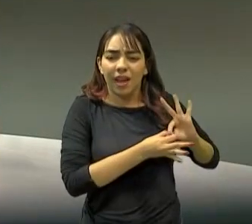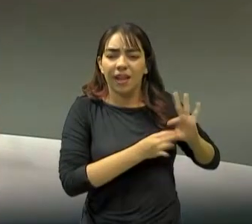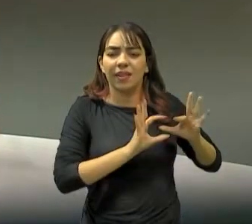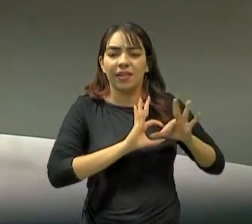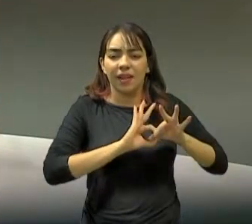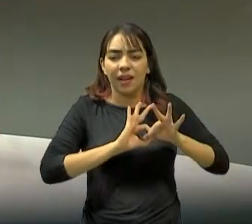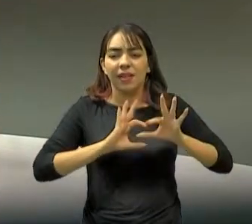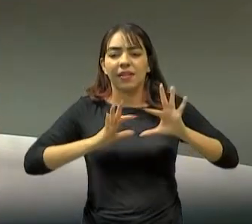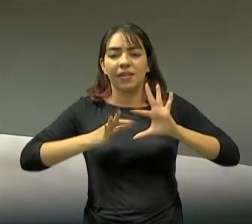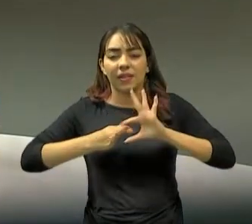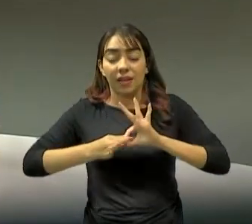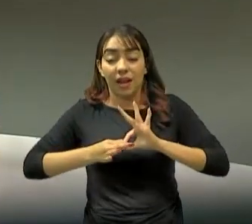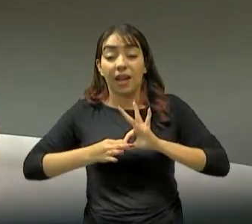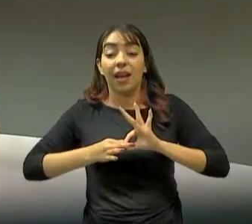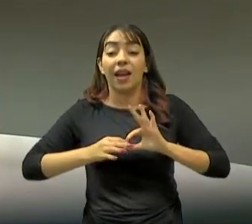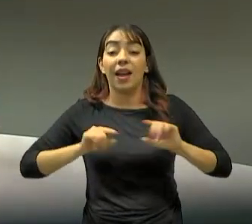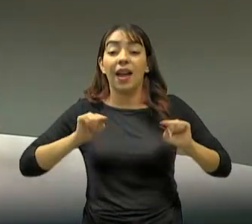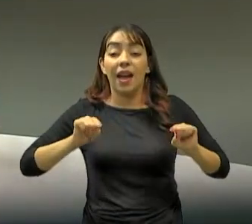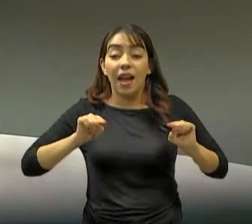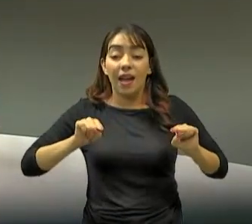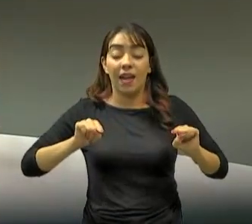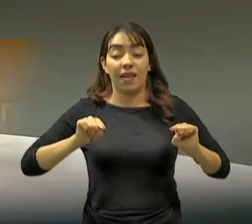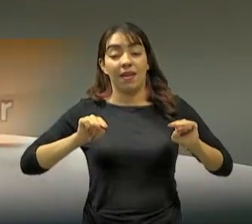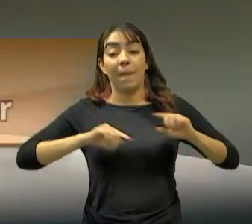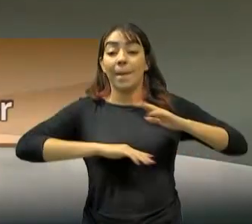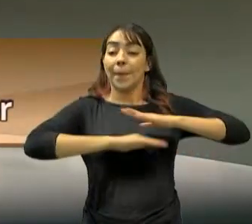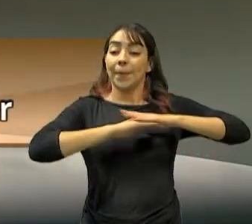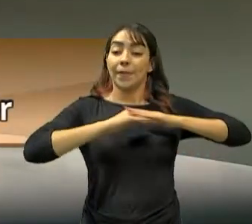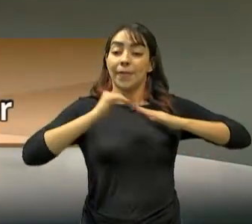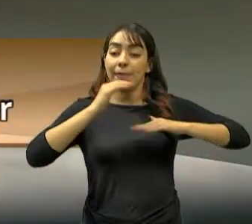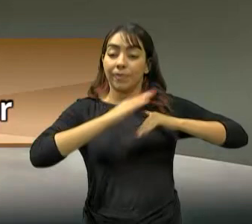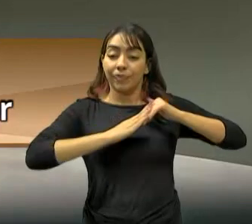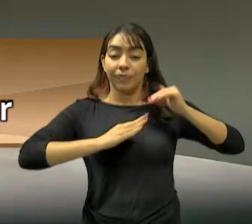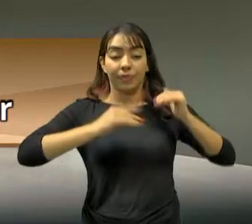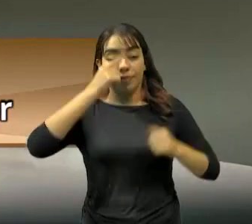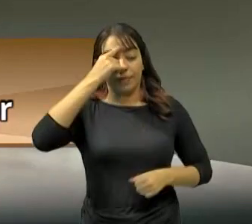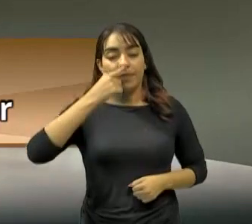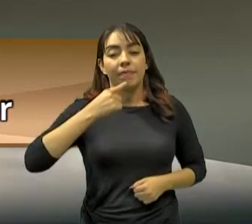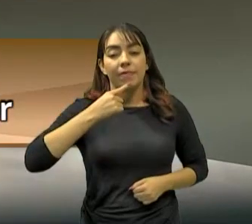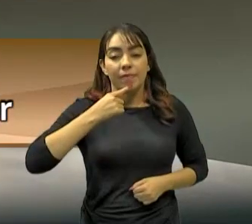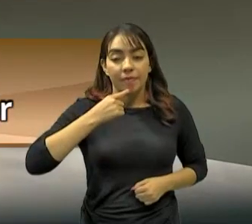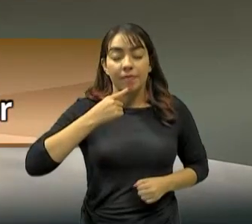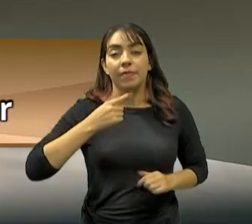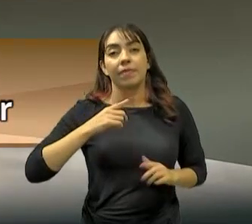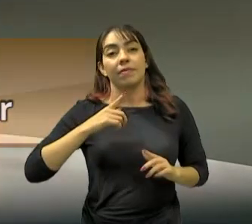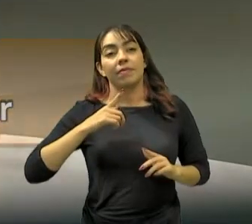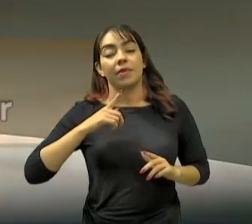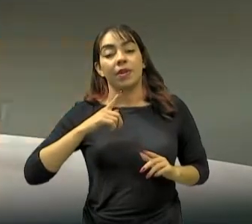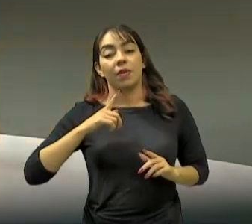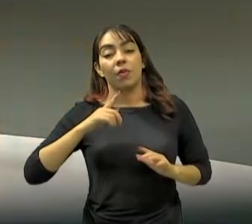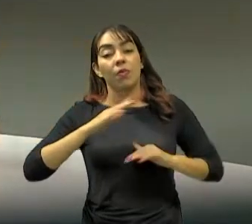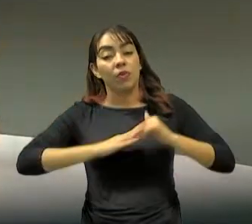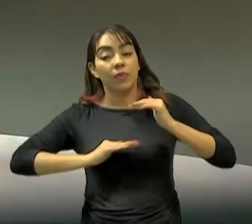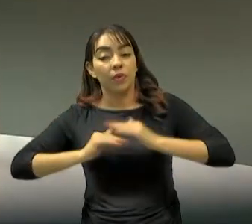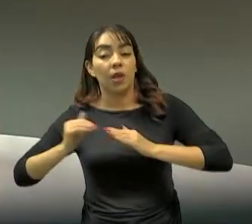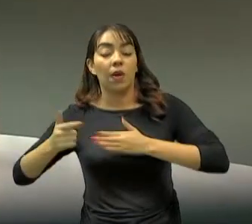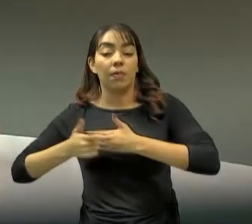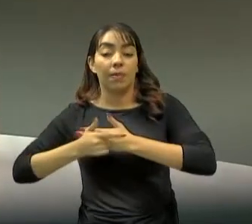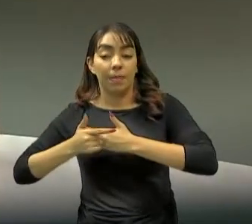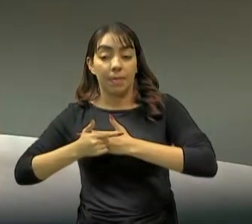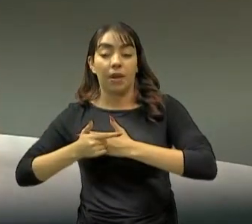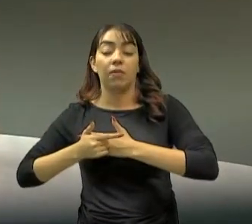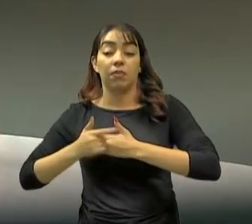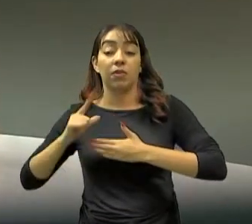uma área, que é um departamento, que é um especialista, como ela conecta uns com os outros, né, para que o resultado no final das